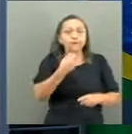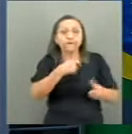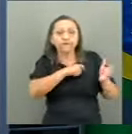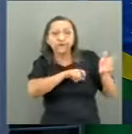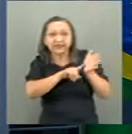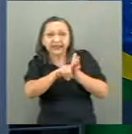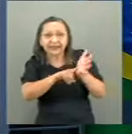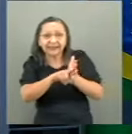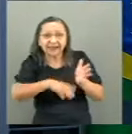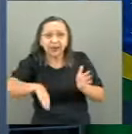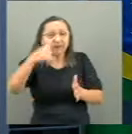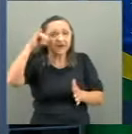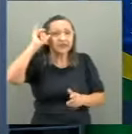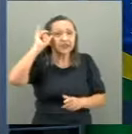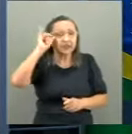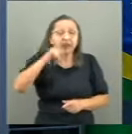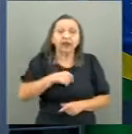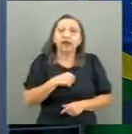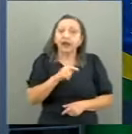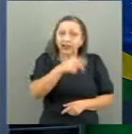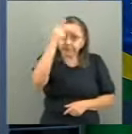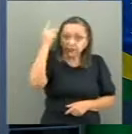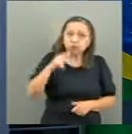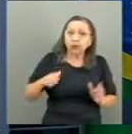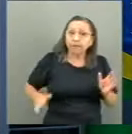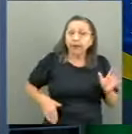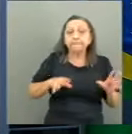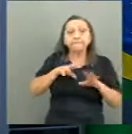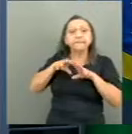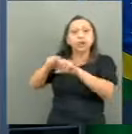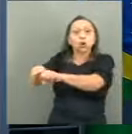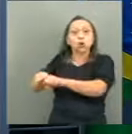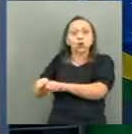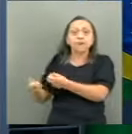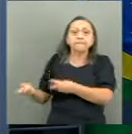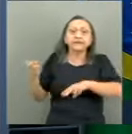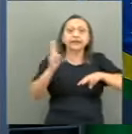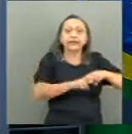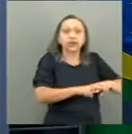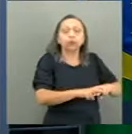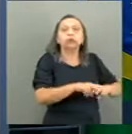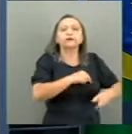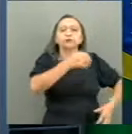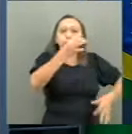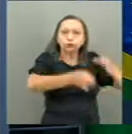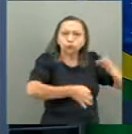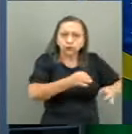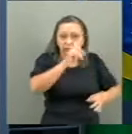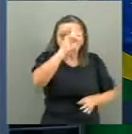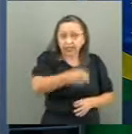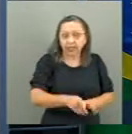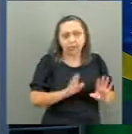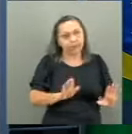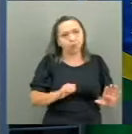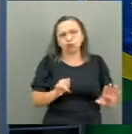E o mandante também foi a julgue. Foi condenado, só que não está preso.